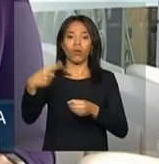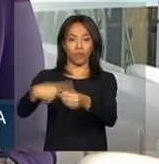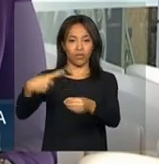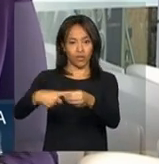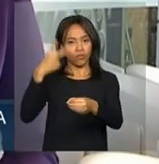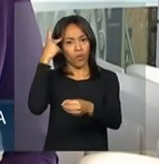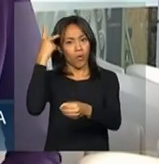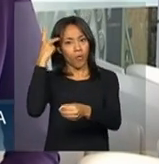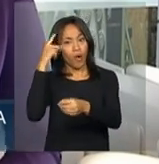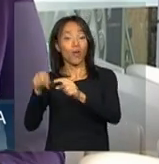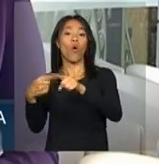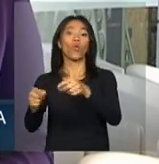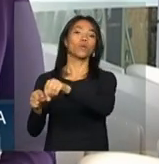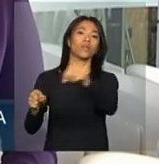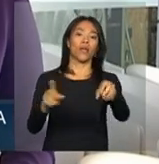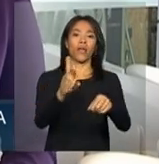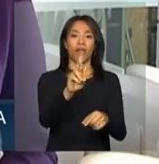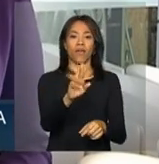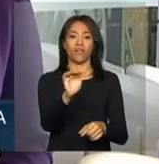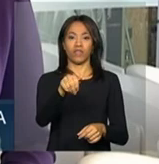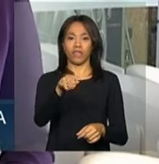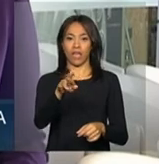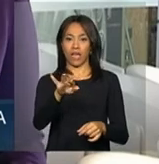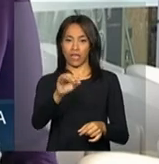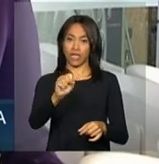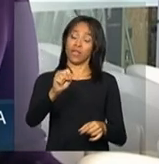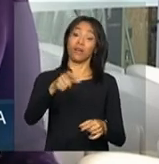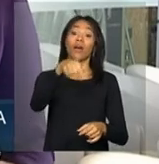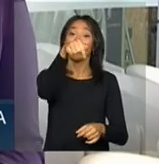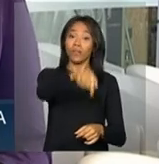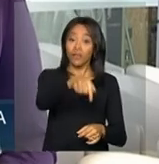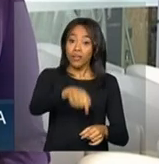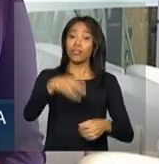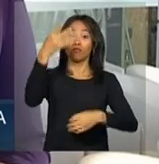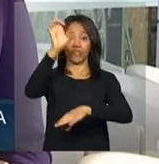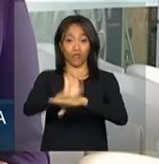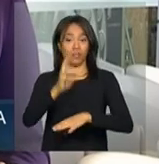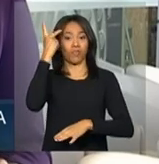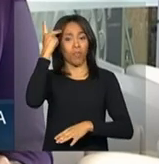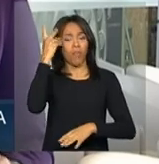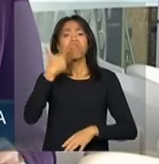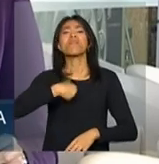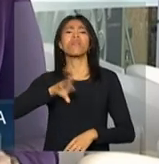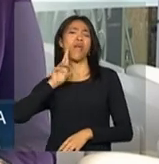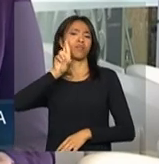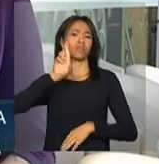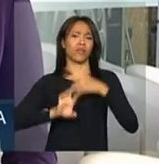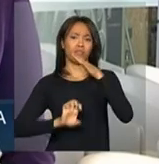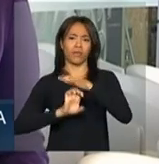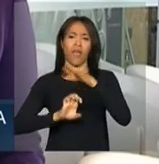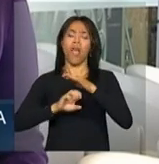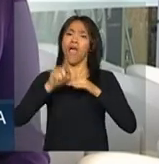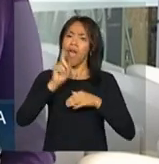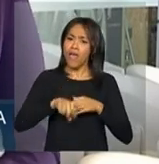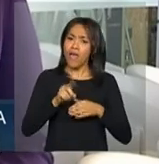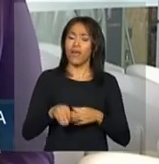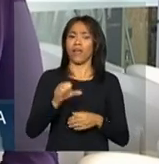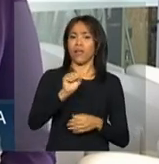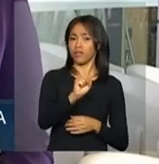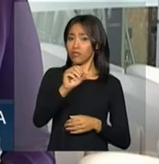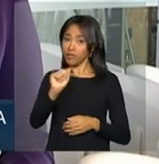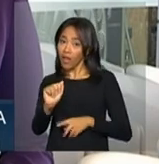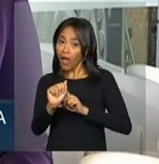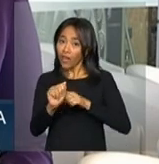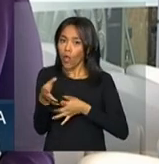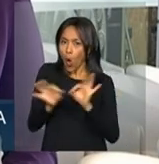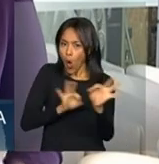refinaria de Paulínia, aqui também no estado de São Paulo. A responsável pela obra é uma sociedade anônima, formada